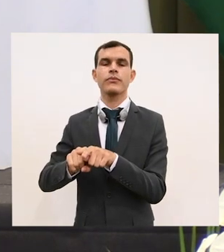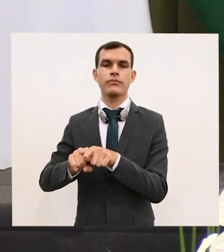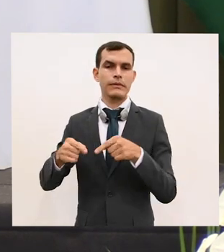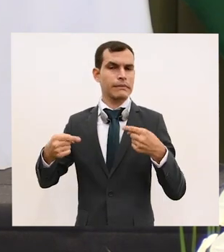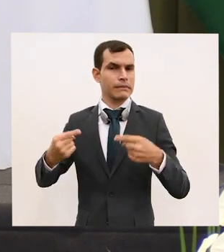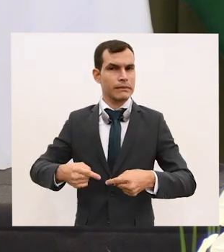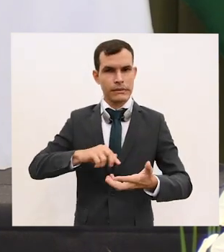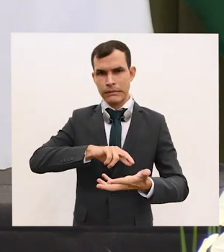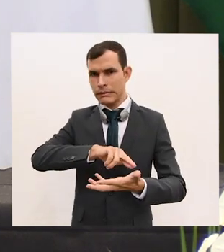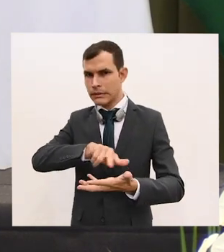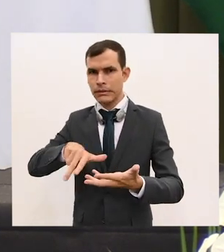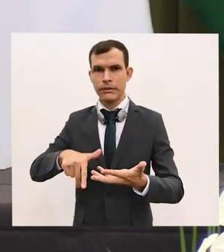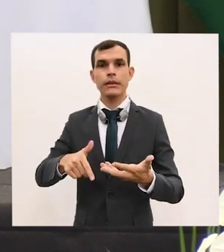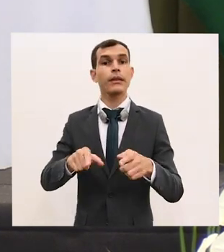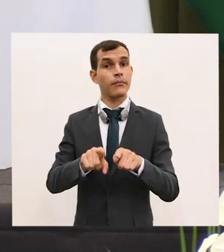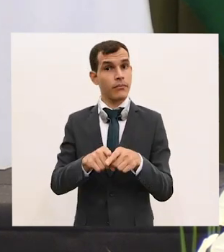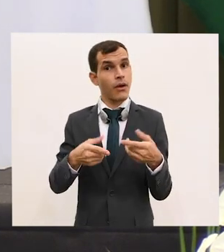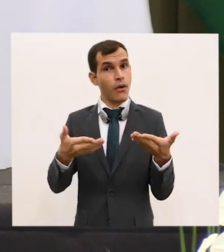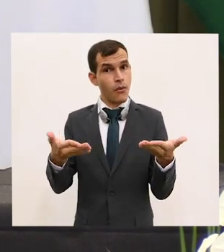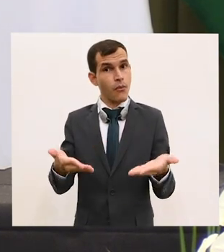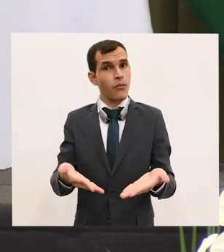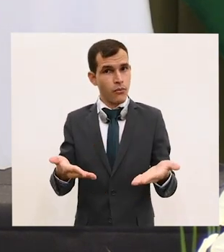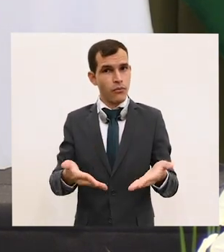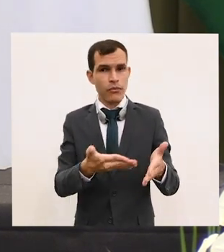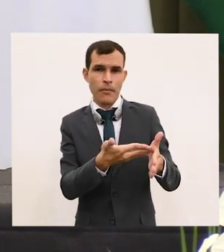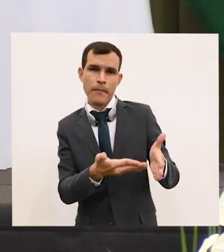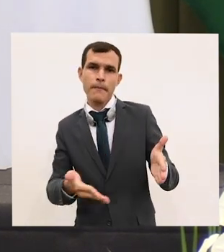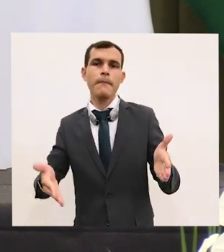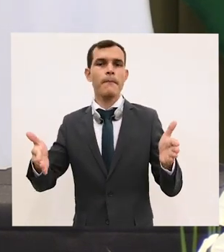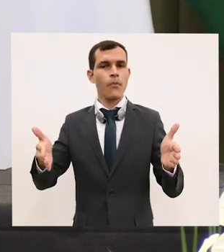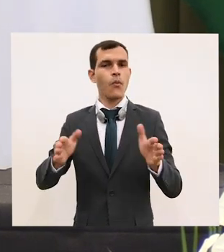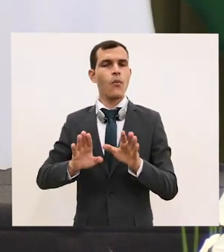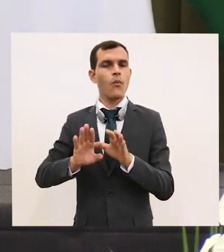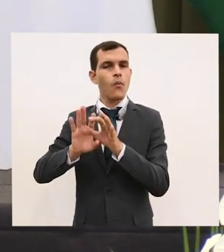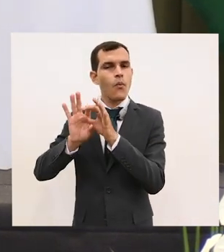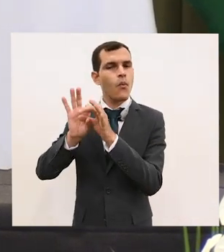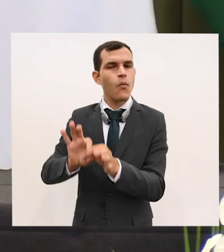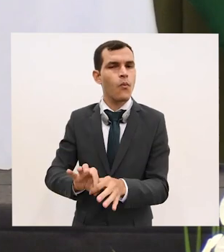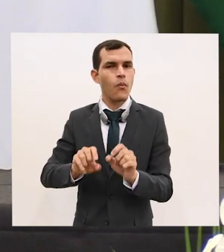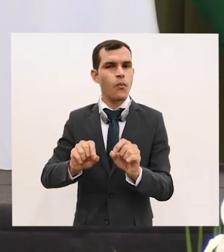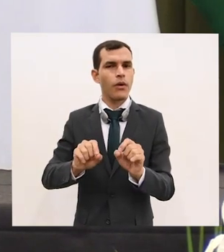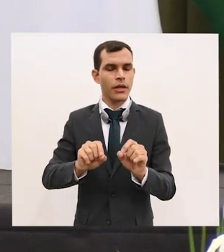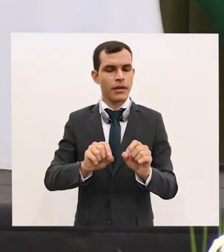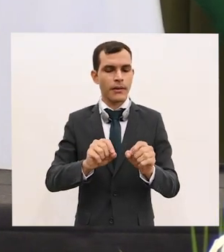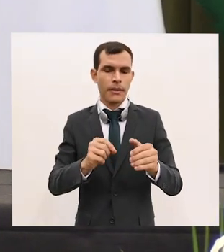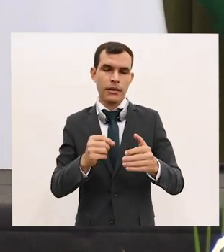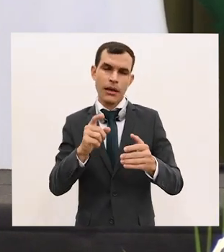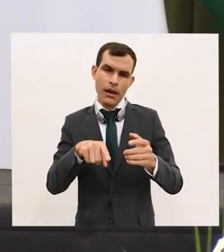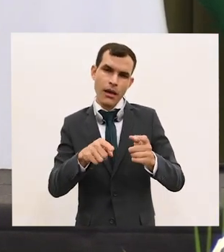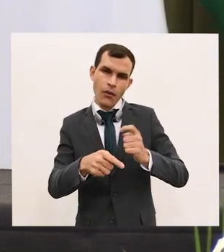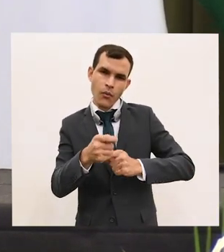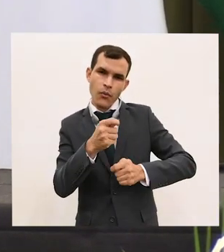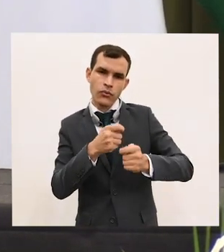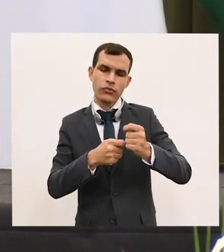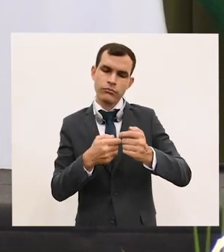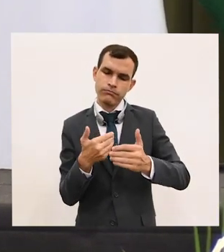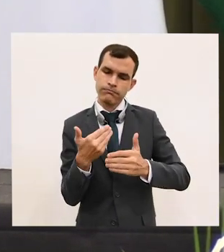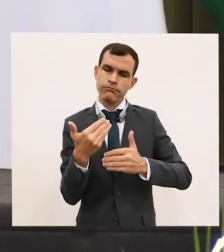inclusive no atual contexto, no que tange à recuperação econômica e à estabilização internacional.